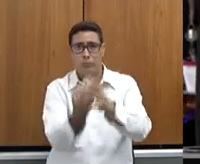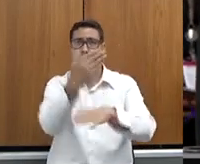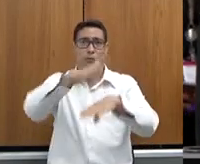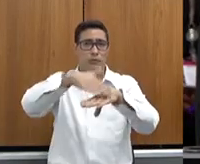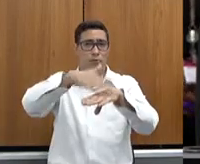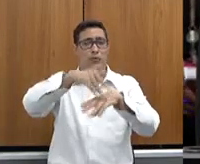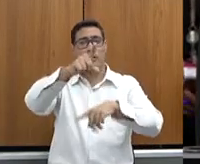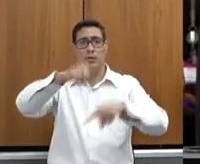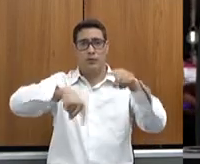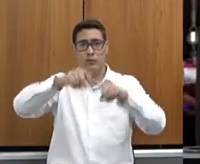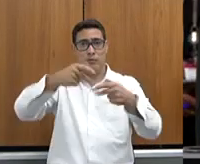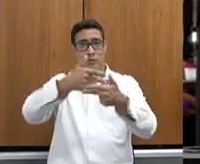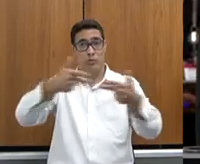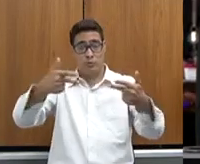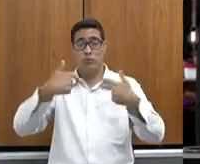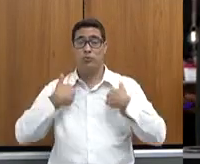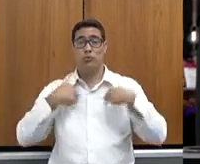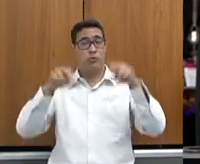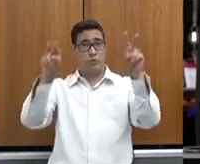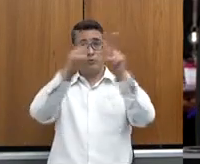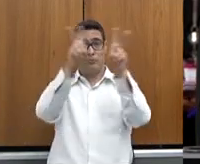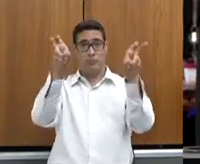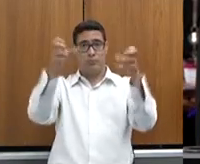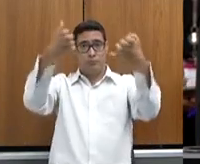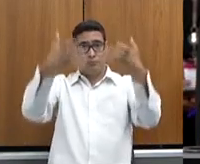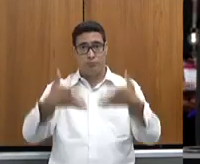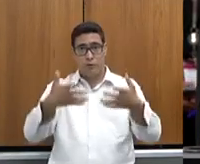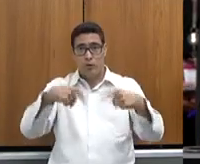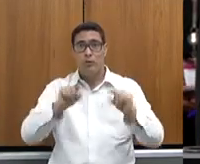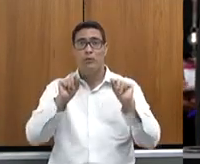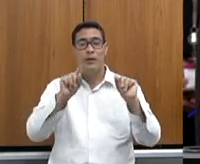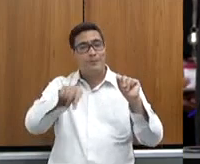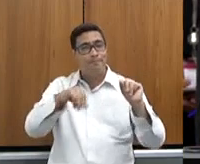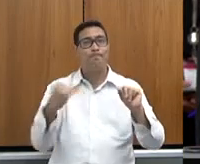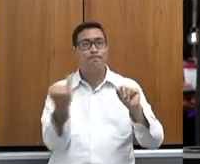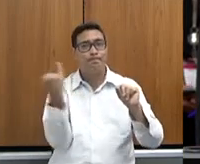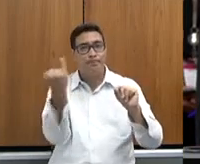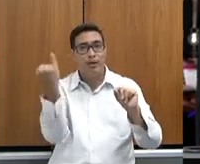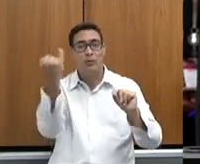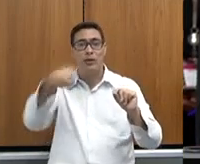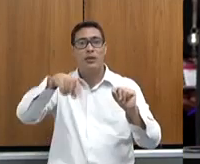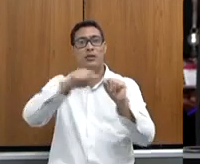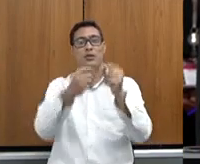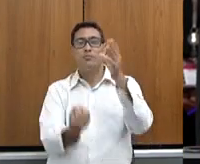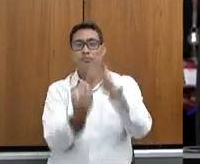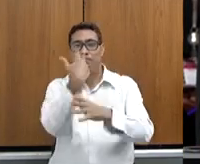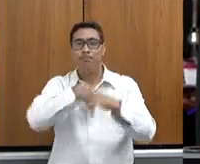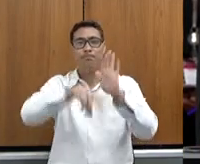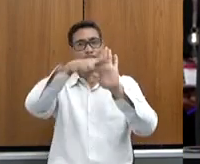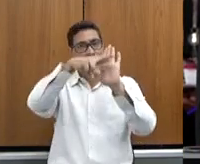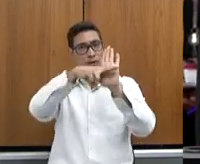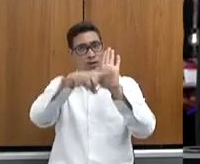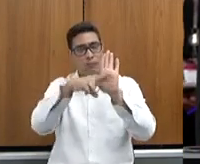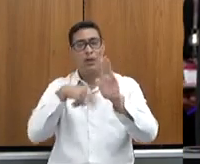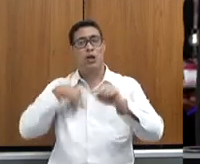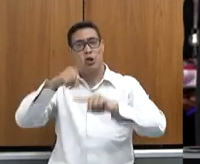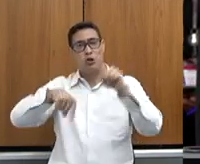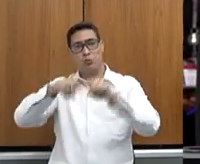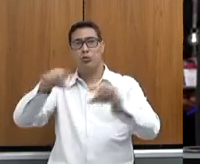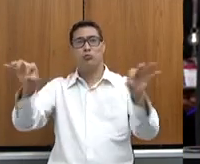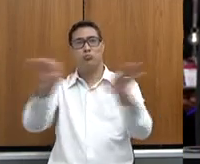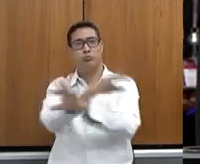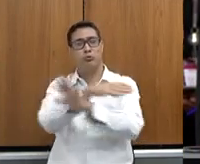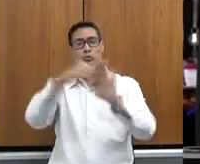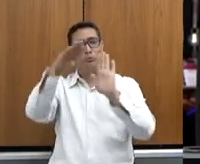abro um parênteses e falo a importância de a gente fazer esses regulamentos e ter esses produtos regulamentados.